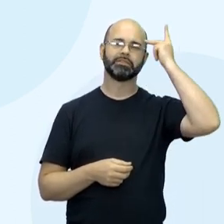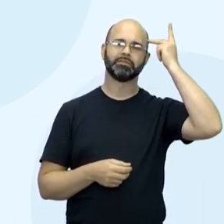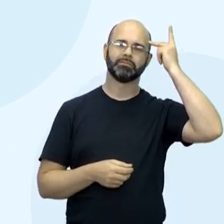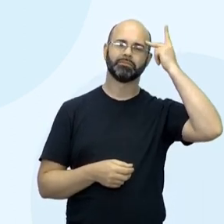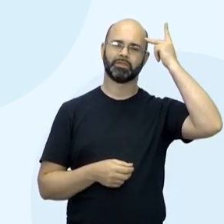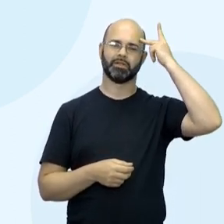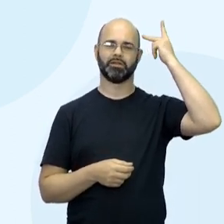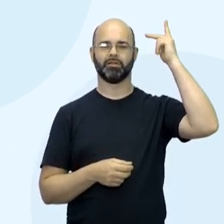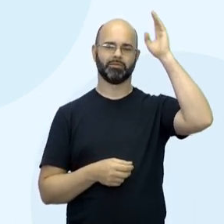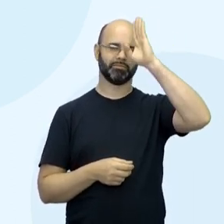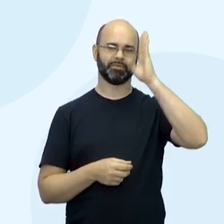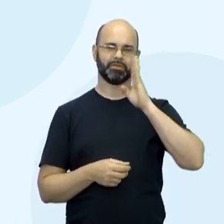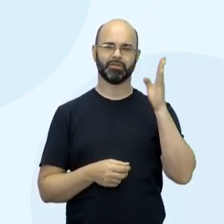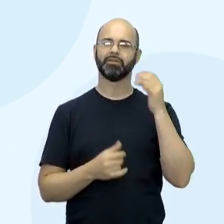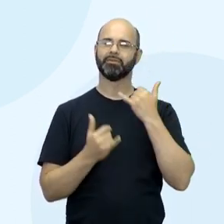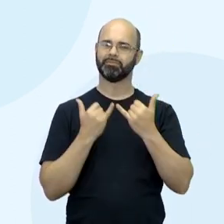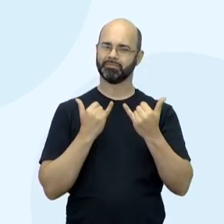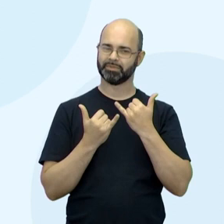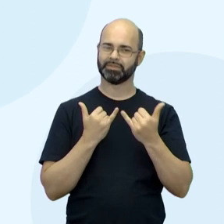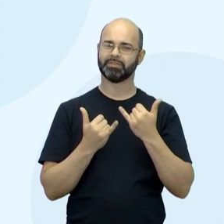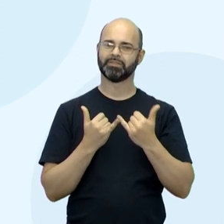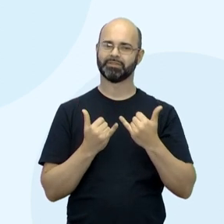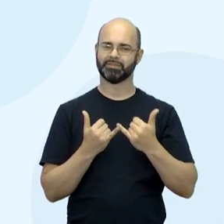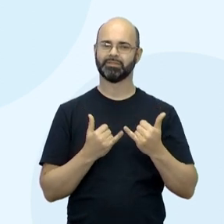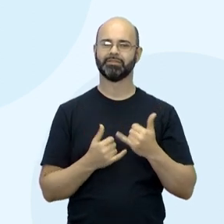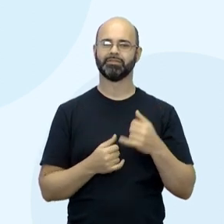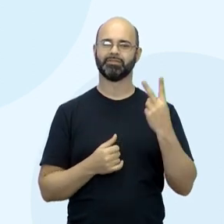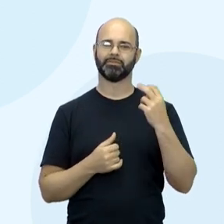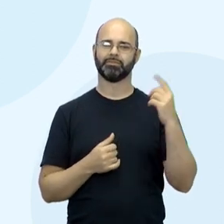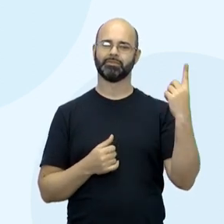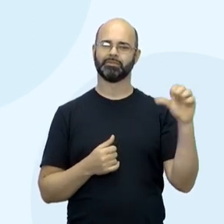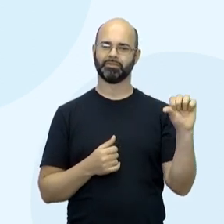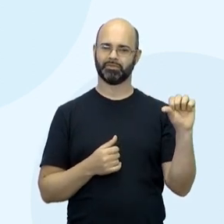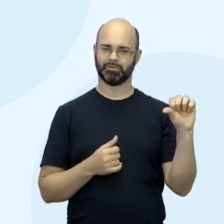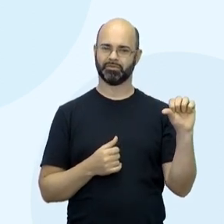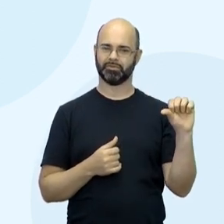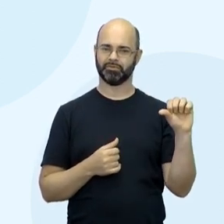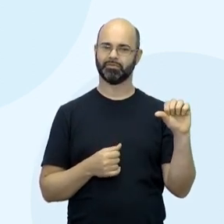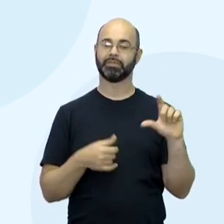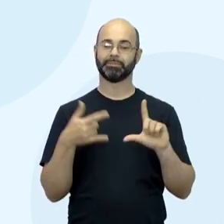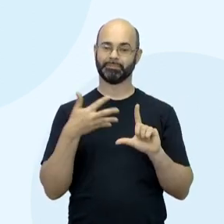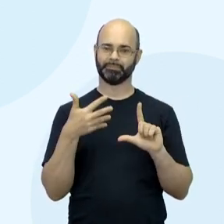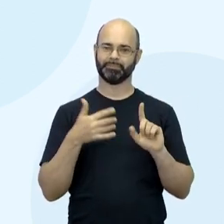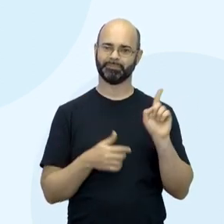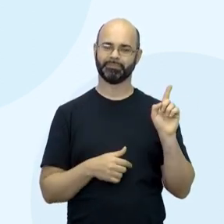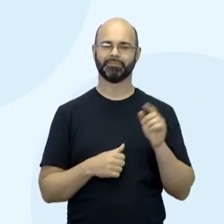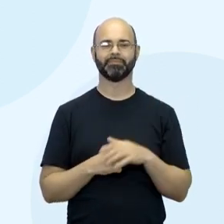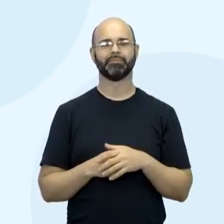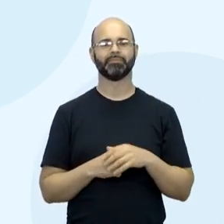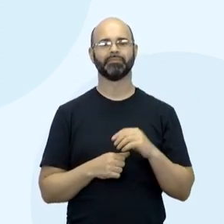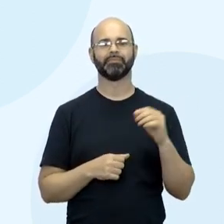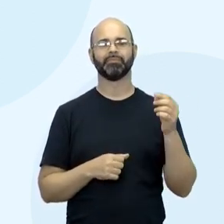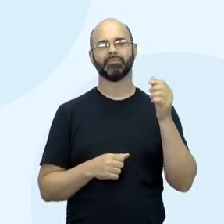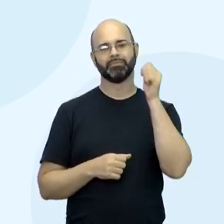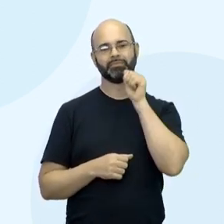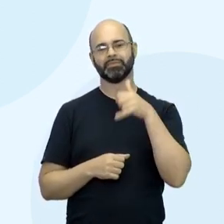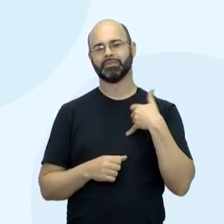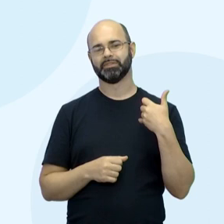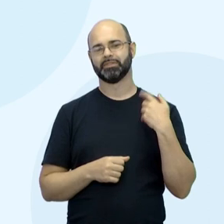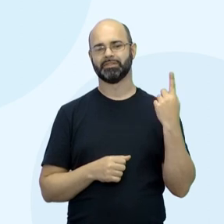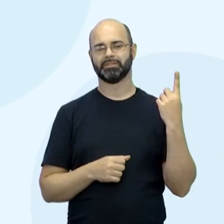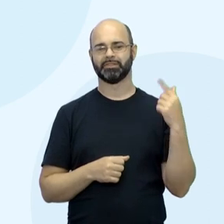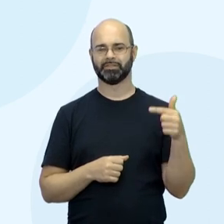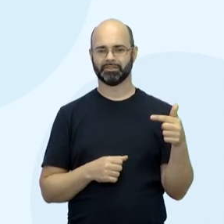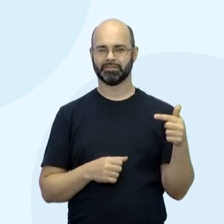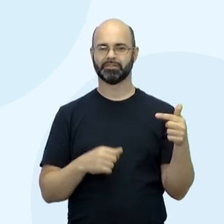Brássia do que a gente imaginava. que imaginava. De Matt Dill, 2019. Está no Netflix lá. Ada, uma menina de 17 anos, está apaixonada por Sulemã,